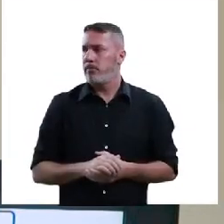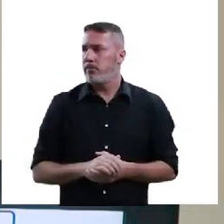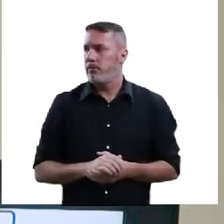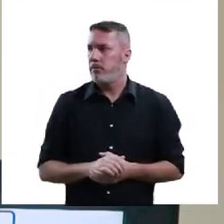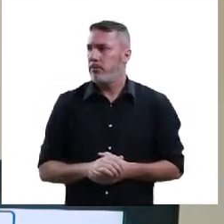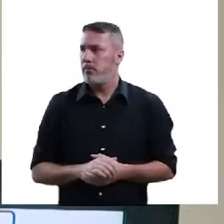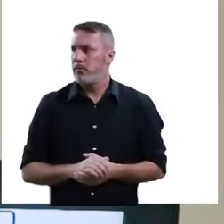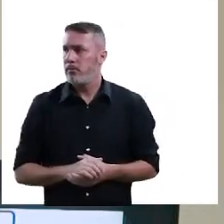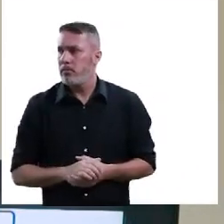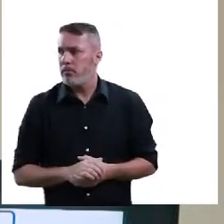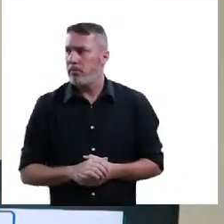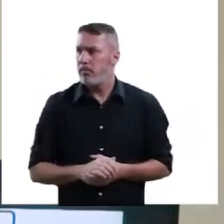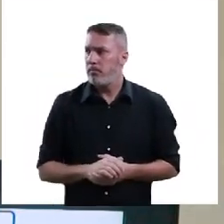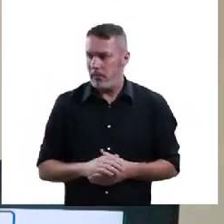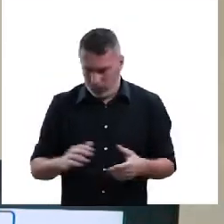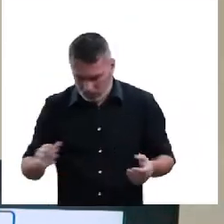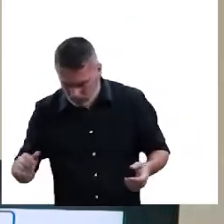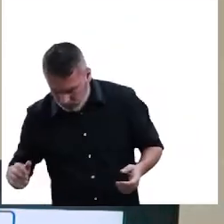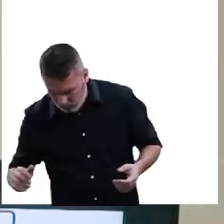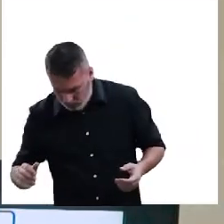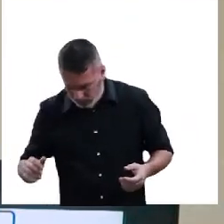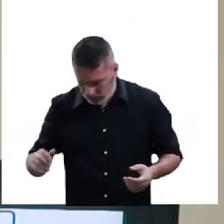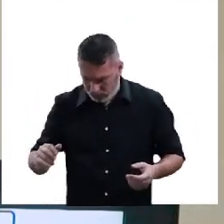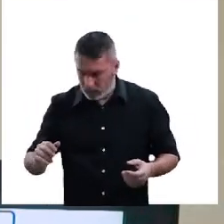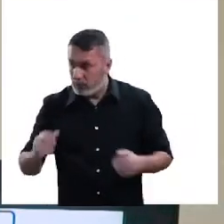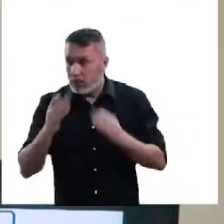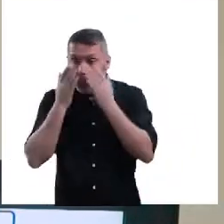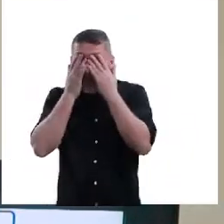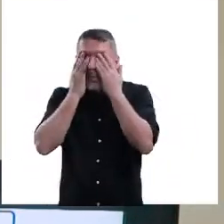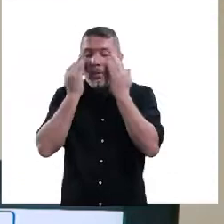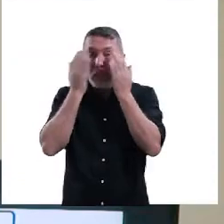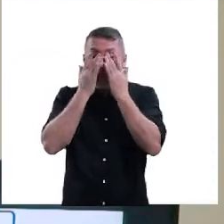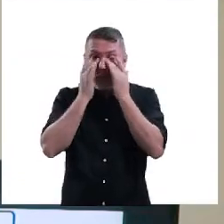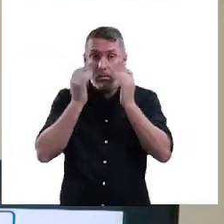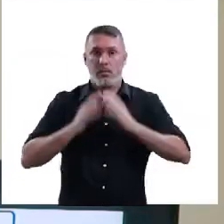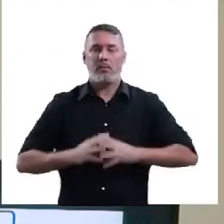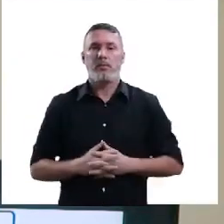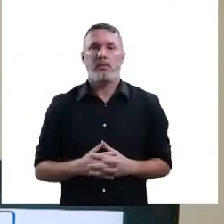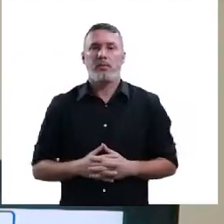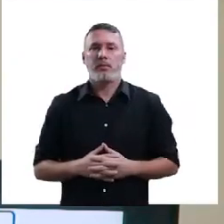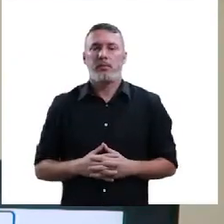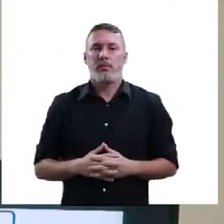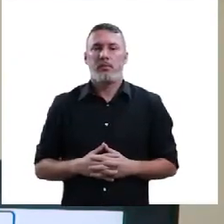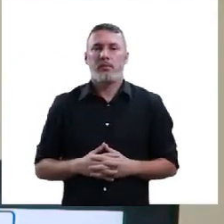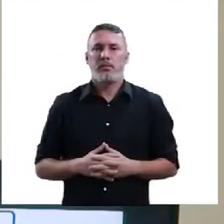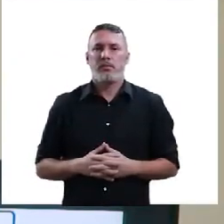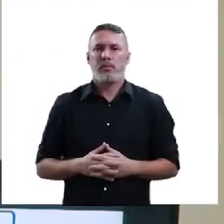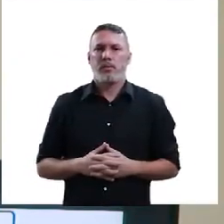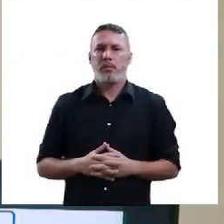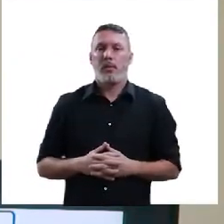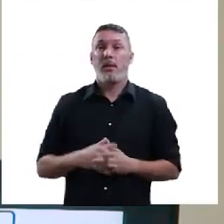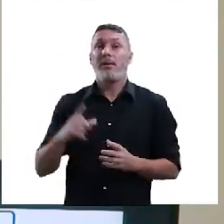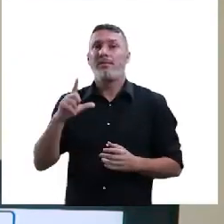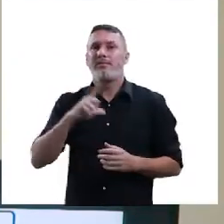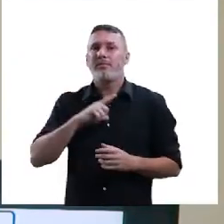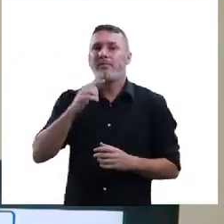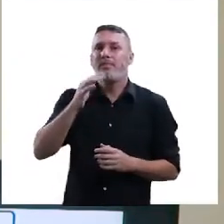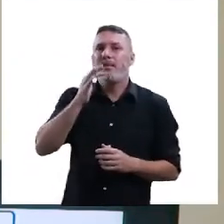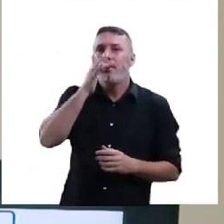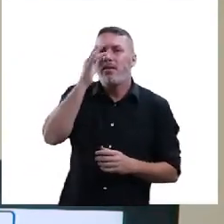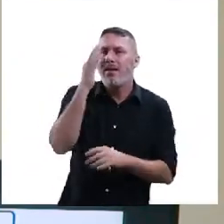Capturar animais silvestres, nós falamos no início, né, e utilizar animais em shows que lhe causam pânico e estresse.